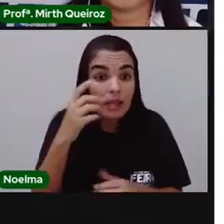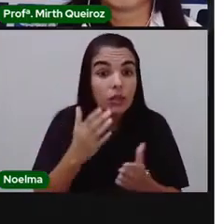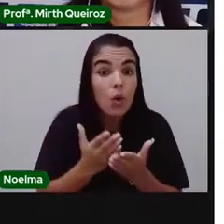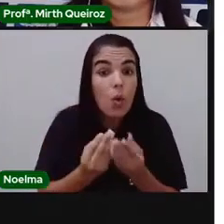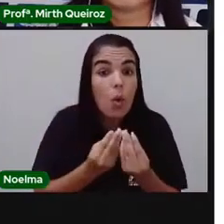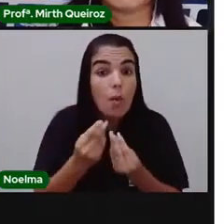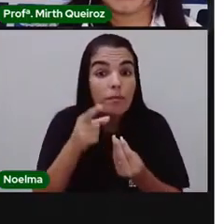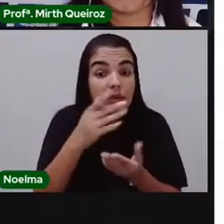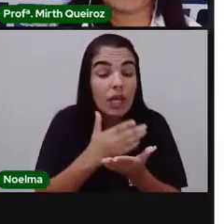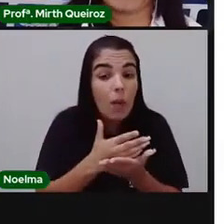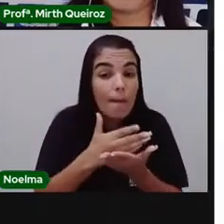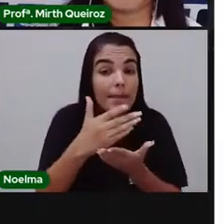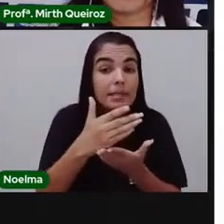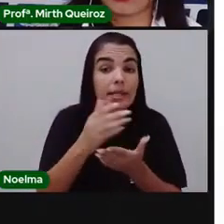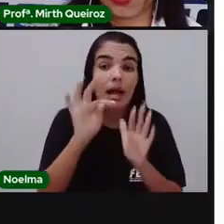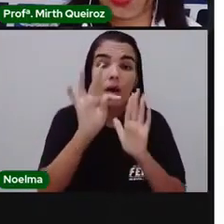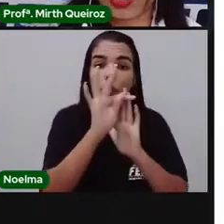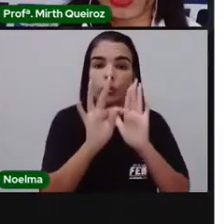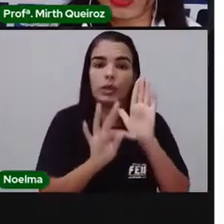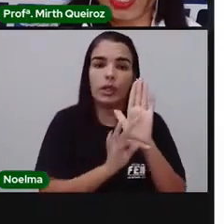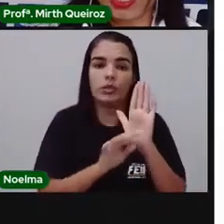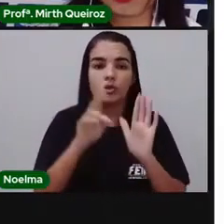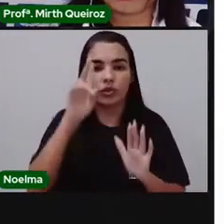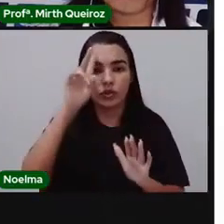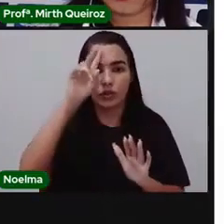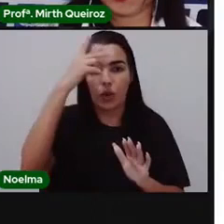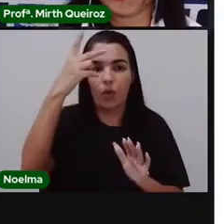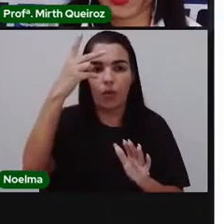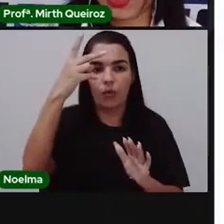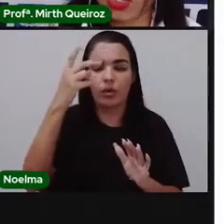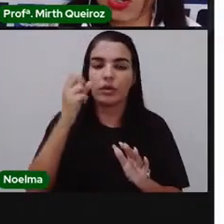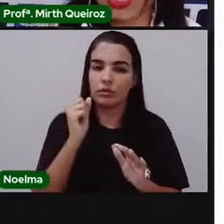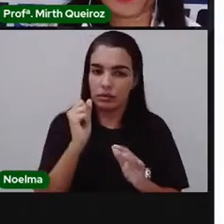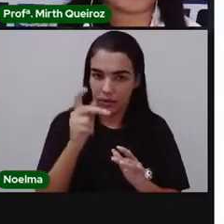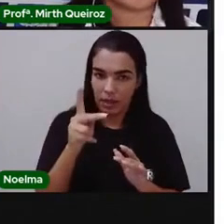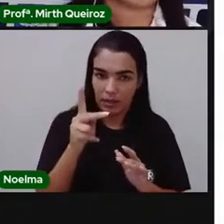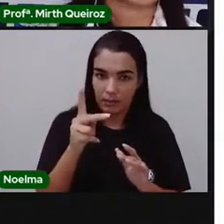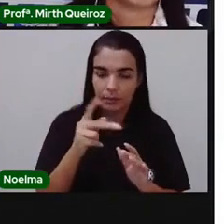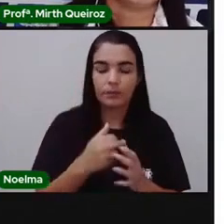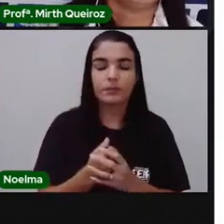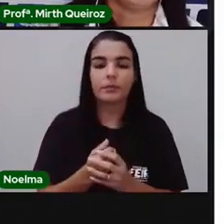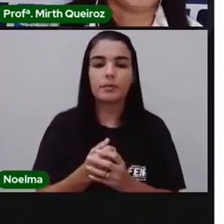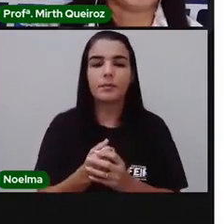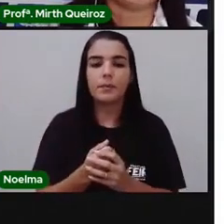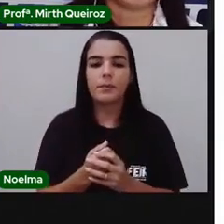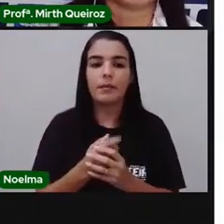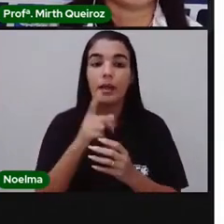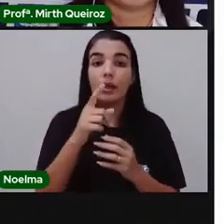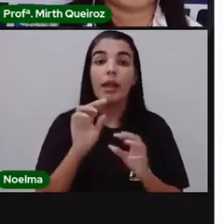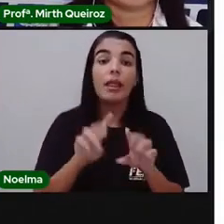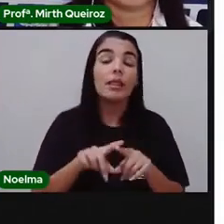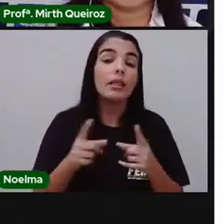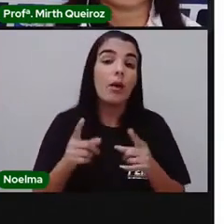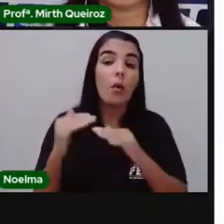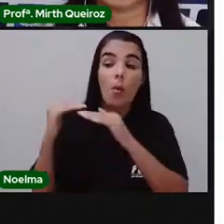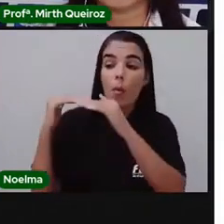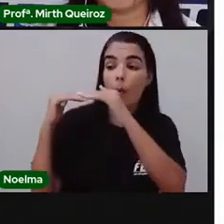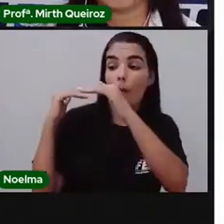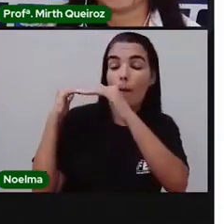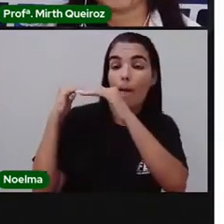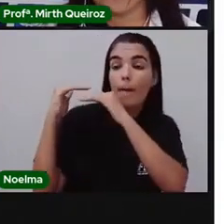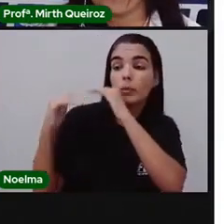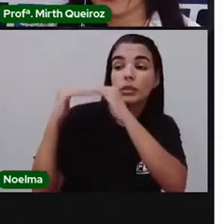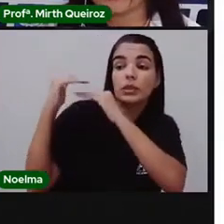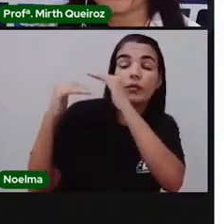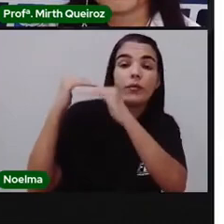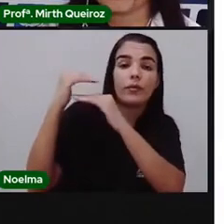podem iniciar uma história, certo? Se for uma história. No meio, vocês vão falar o que aconteceu